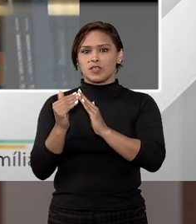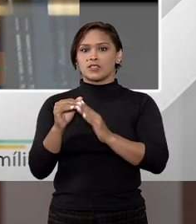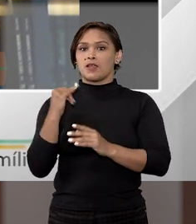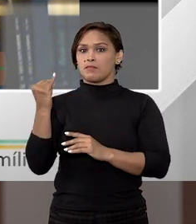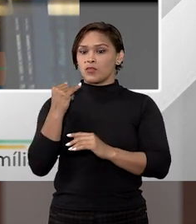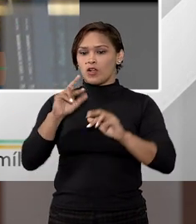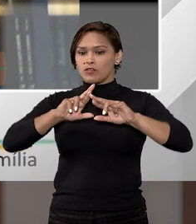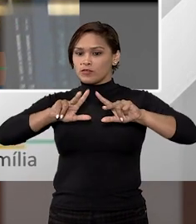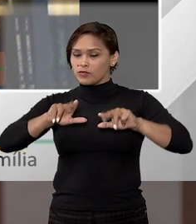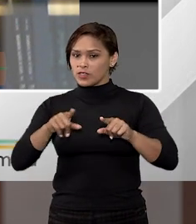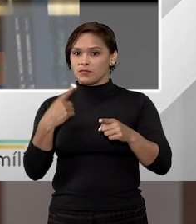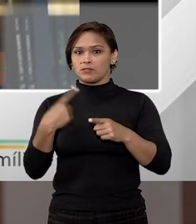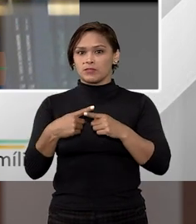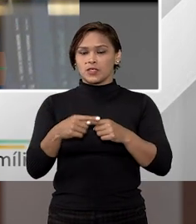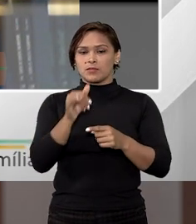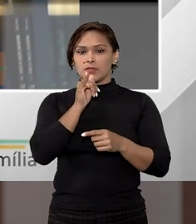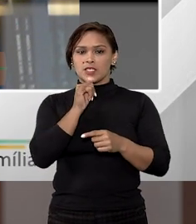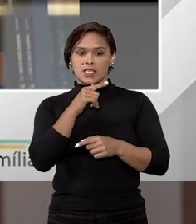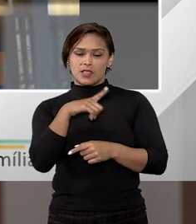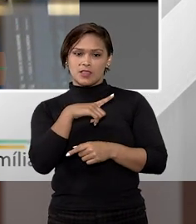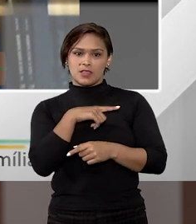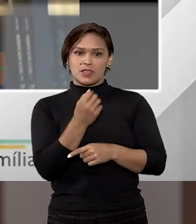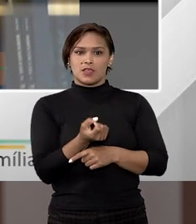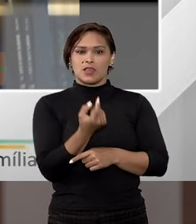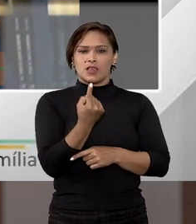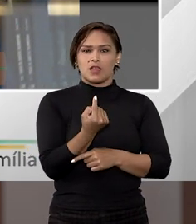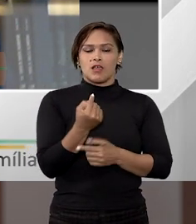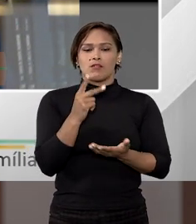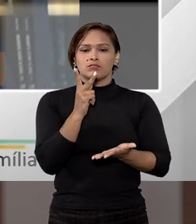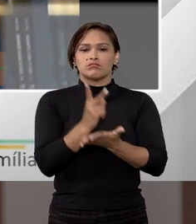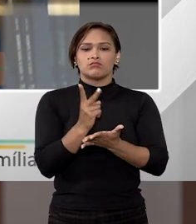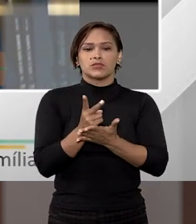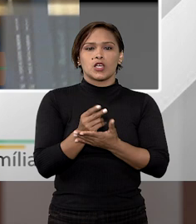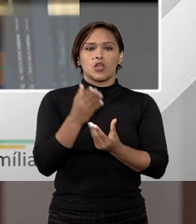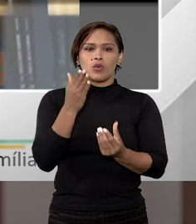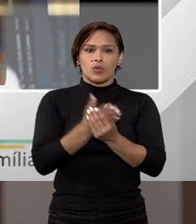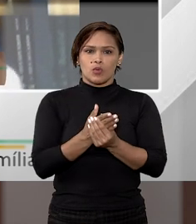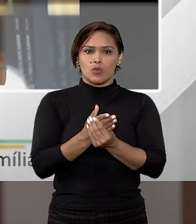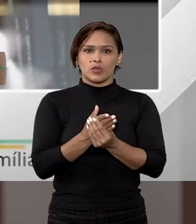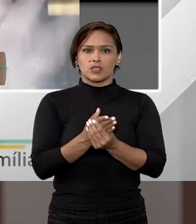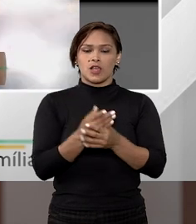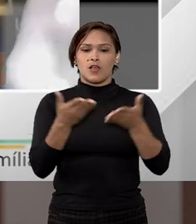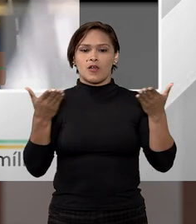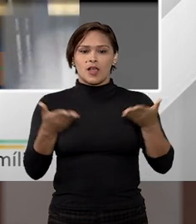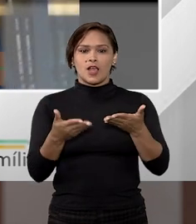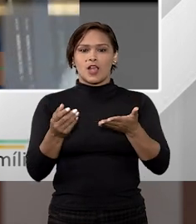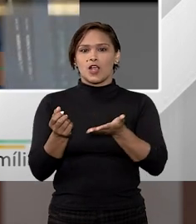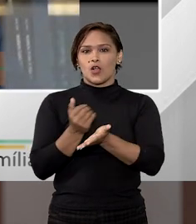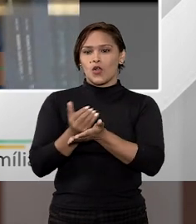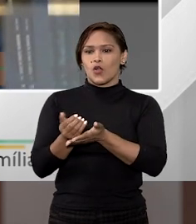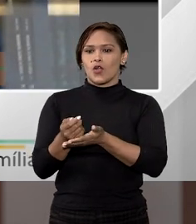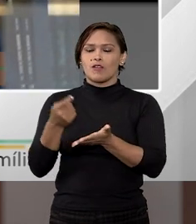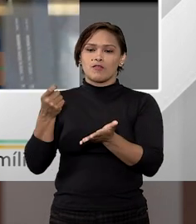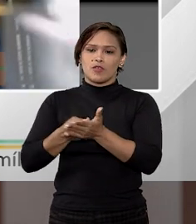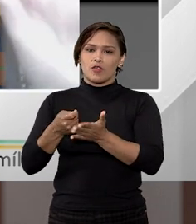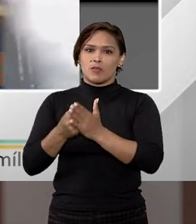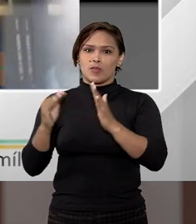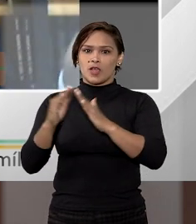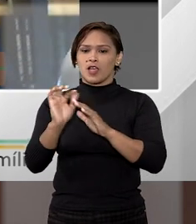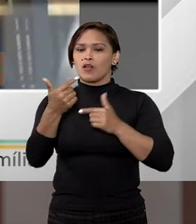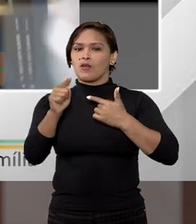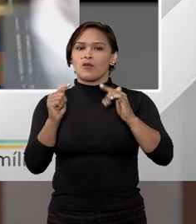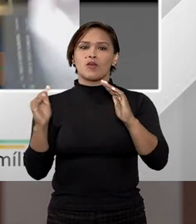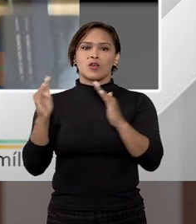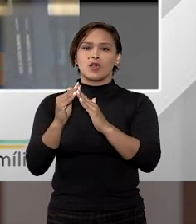E é importante fazer essa distinção, porque, por exemplo, se você tem lá uma execução rolando e você fala, não, agora eu vou correr constituir bem de família de um